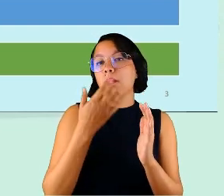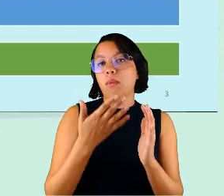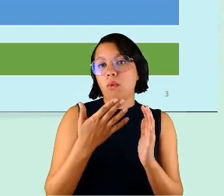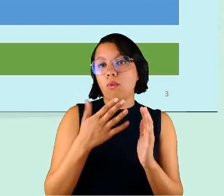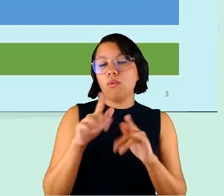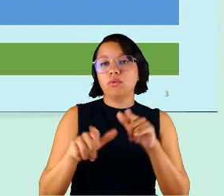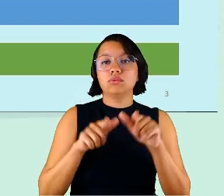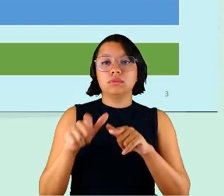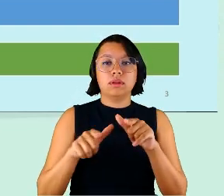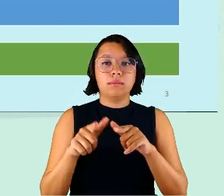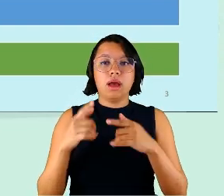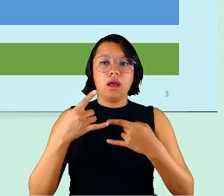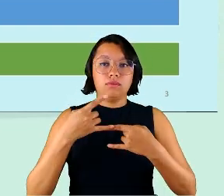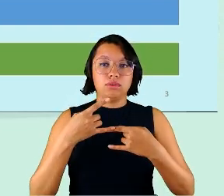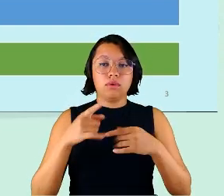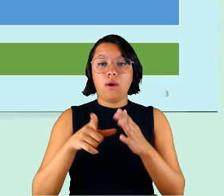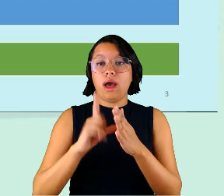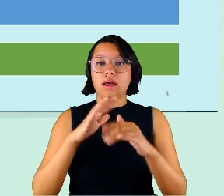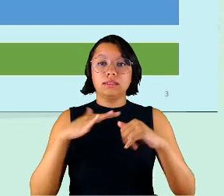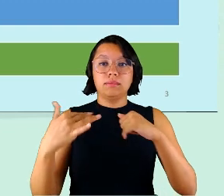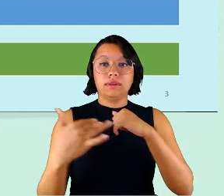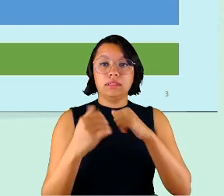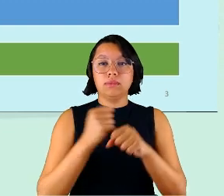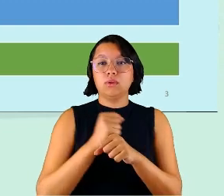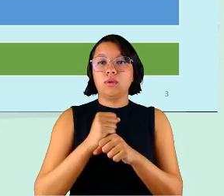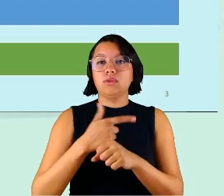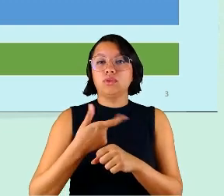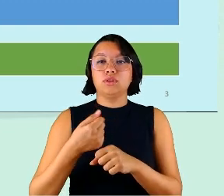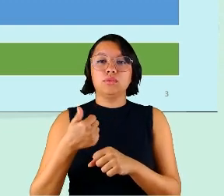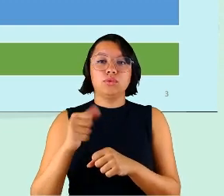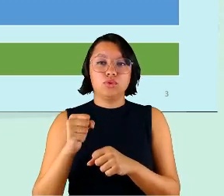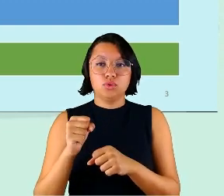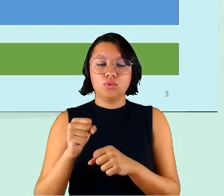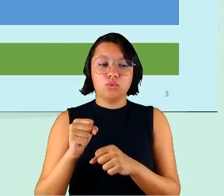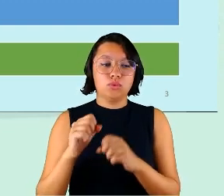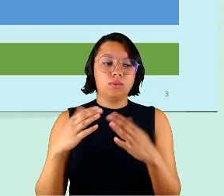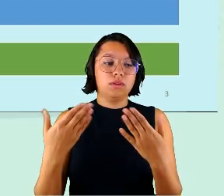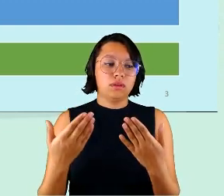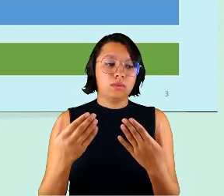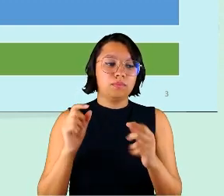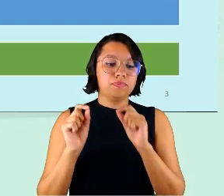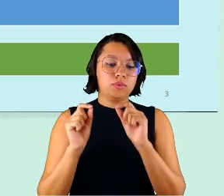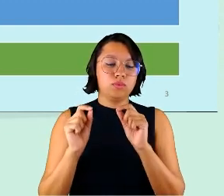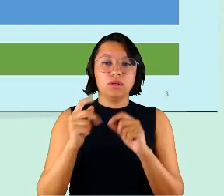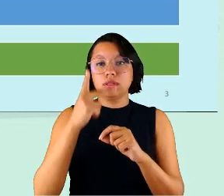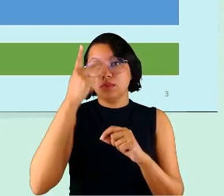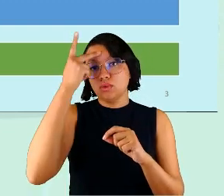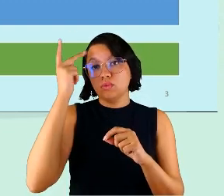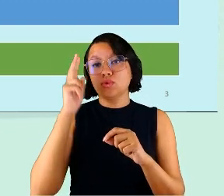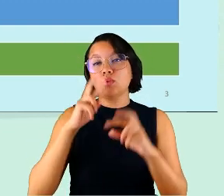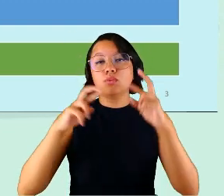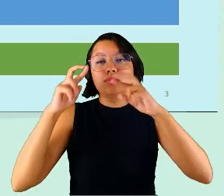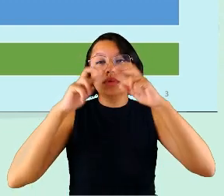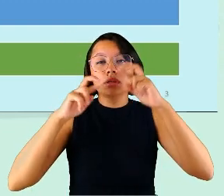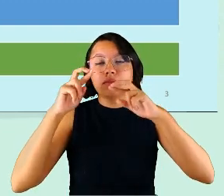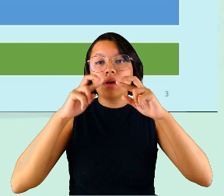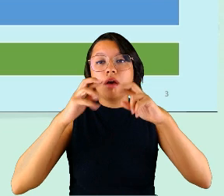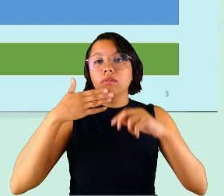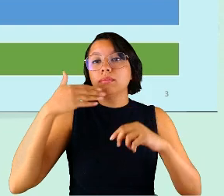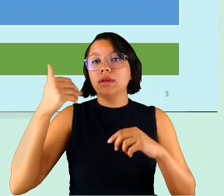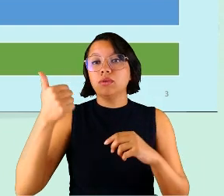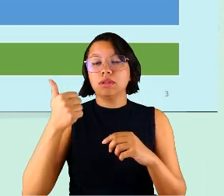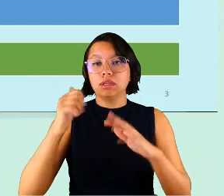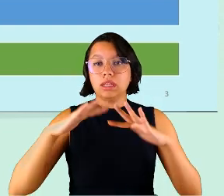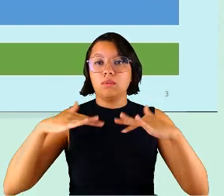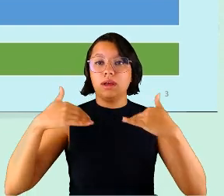do teletrabalho. Então, antes da pandemia, em 2018, por aí. Então, o que as pessoas observavam? Uma melhoria